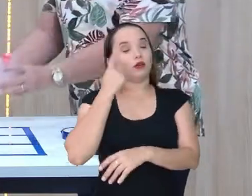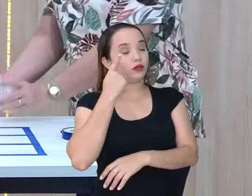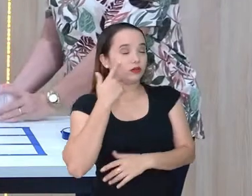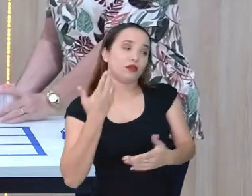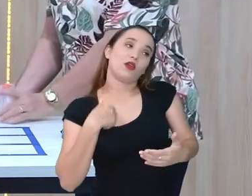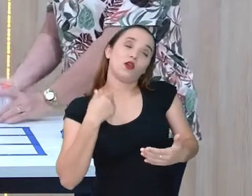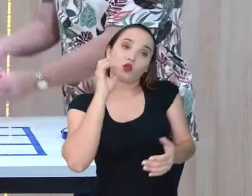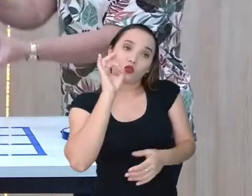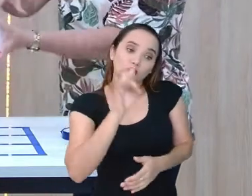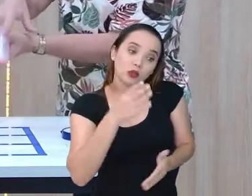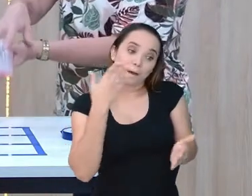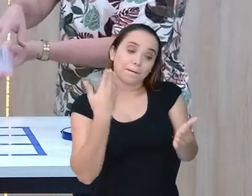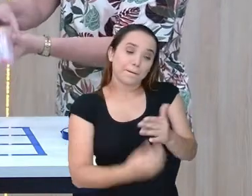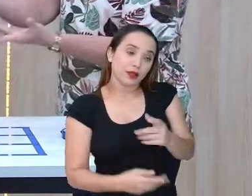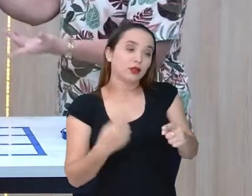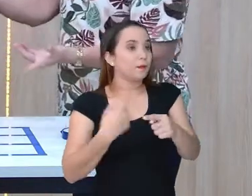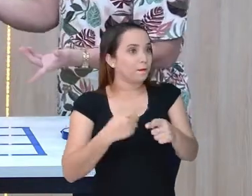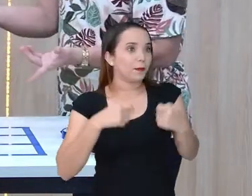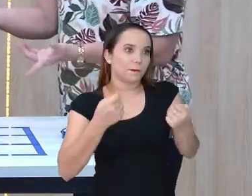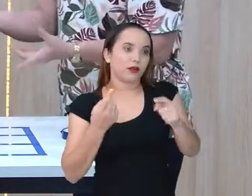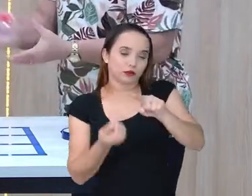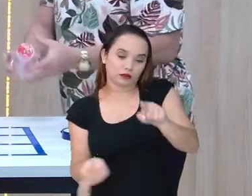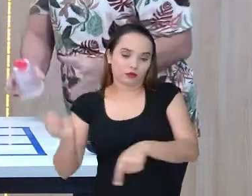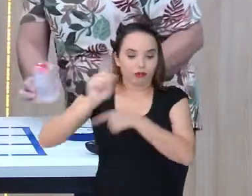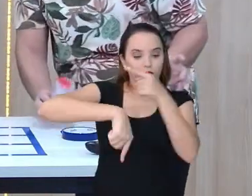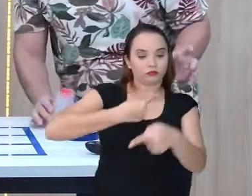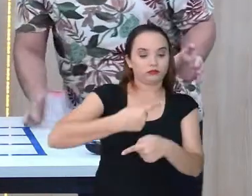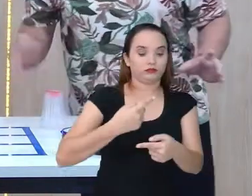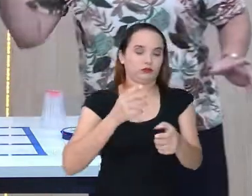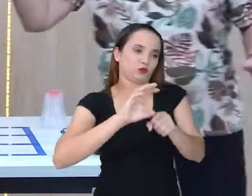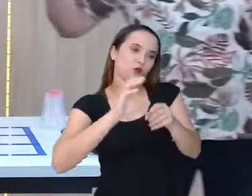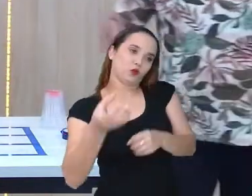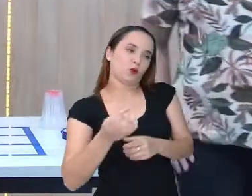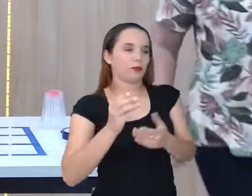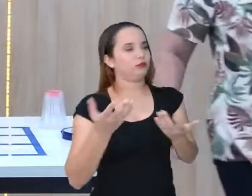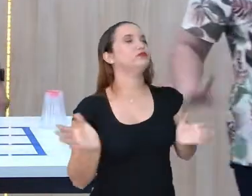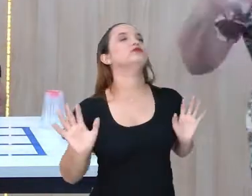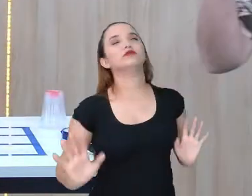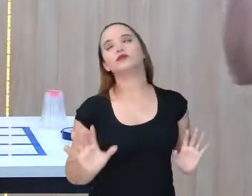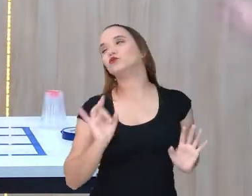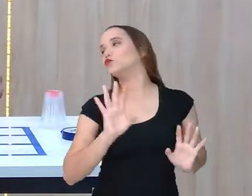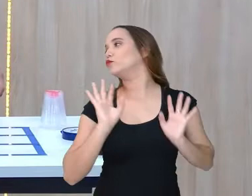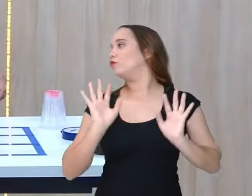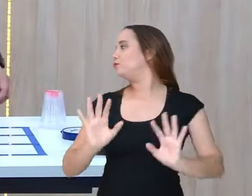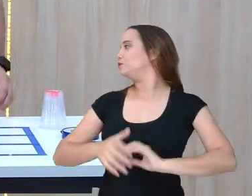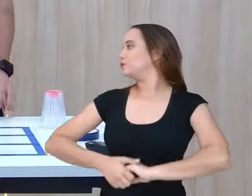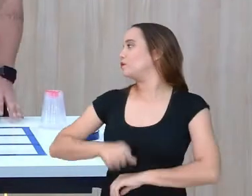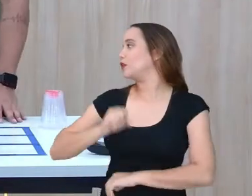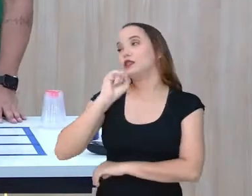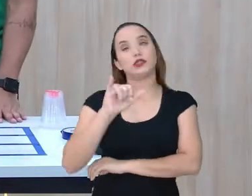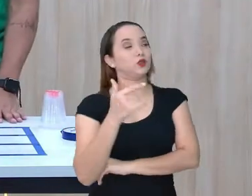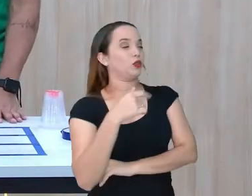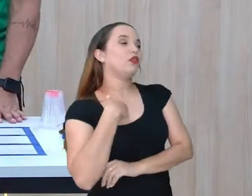ganhei porque tinha que dar a tambalhota no copo. Eu só fiz isso. Tem que ter a tambalhota.